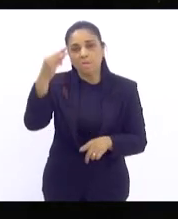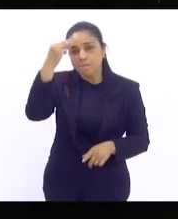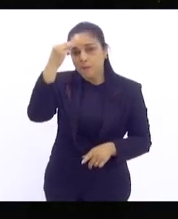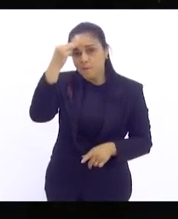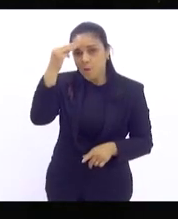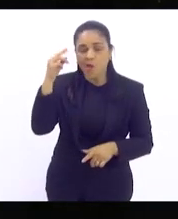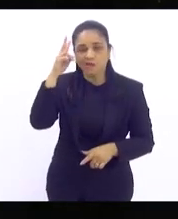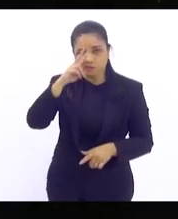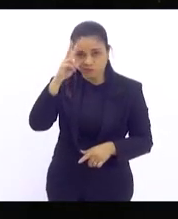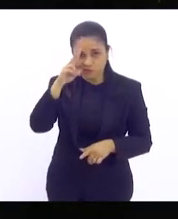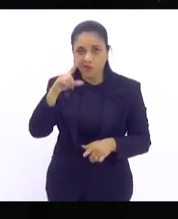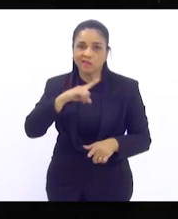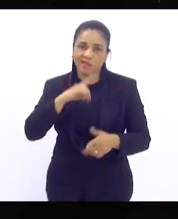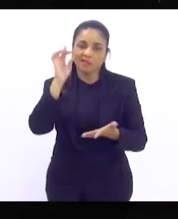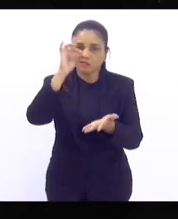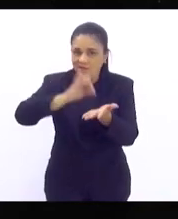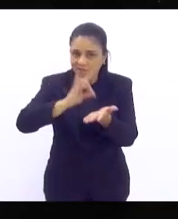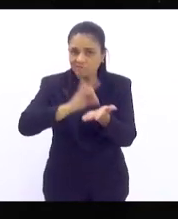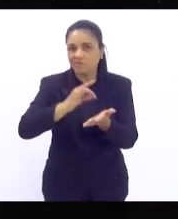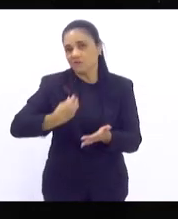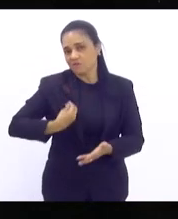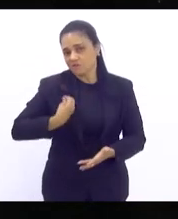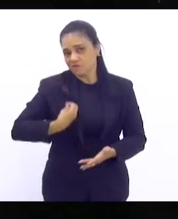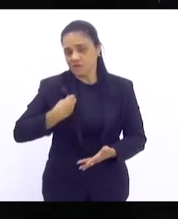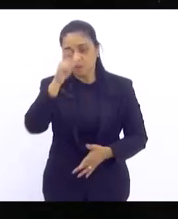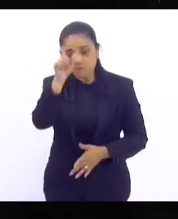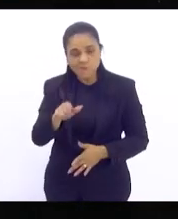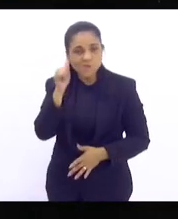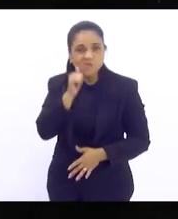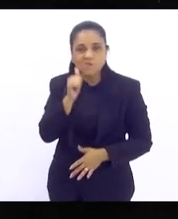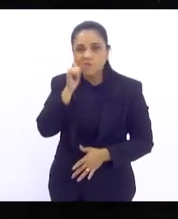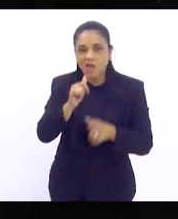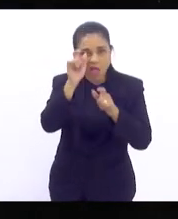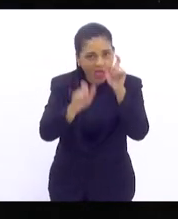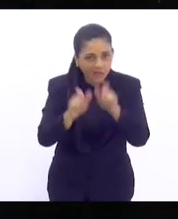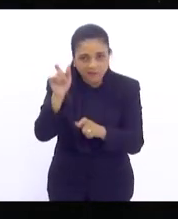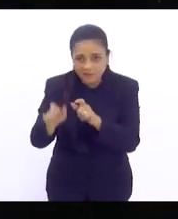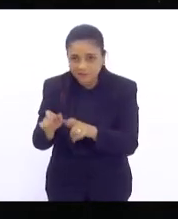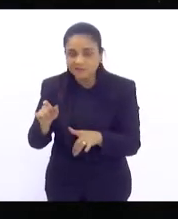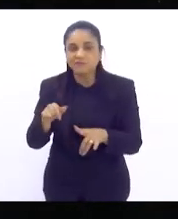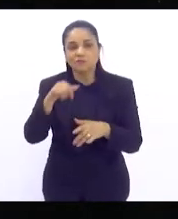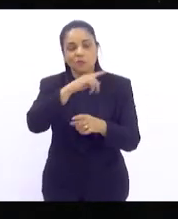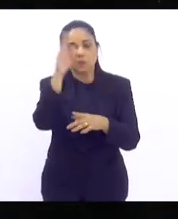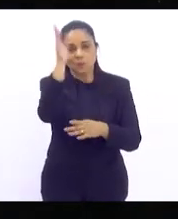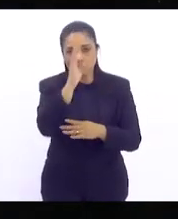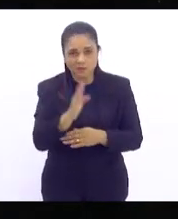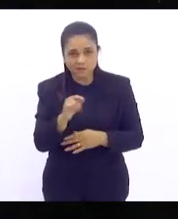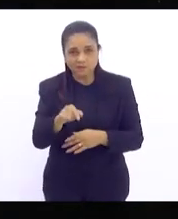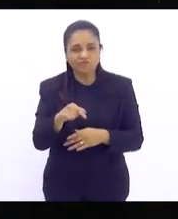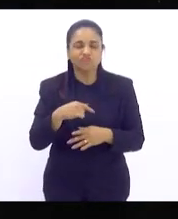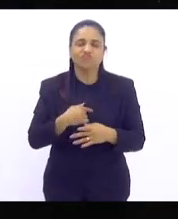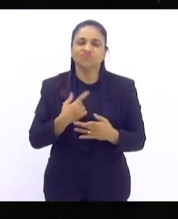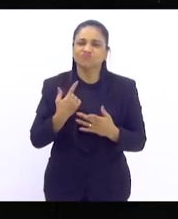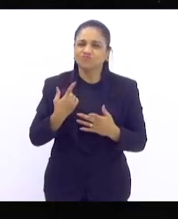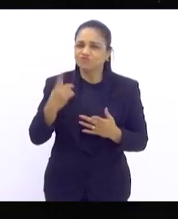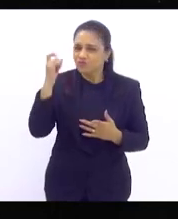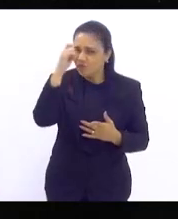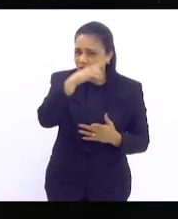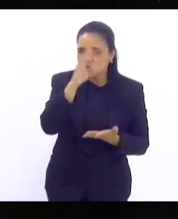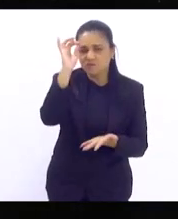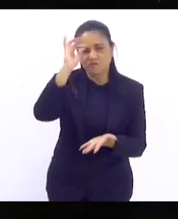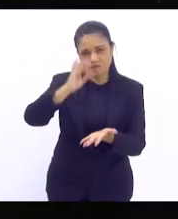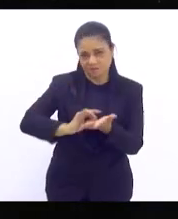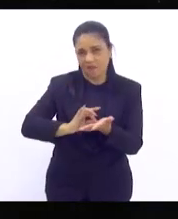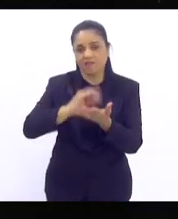história, mas também da realidade vivida pelas mulheres do nosso país que ainda está muito longe de ser uma realidade